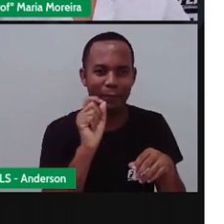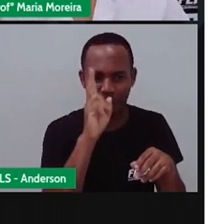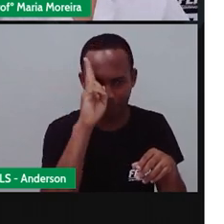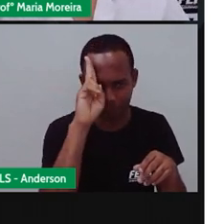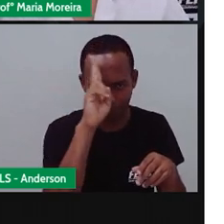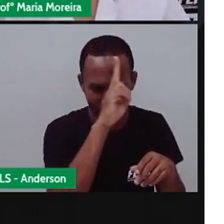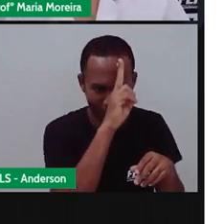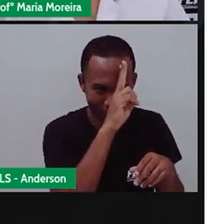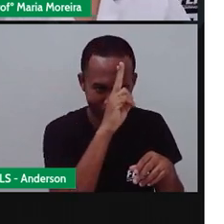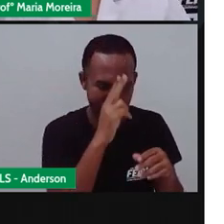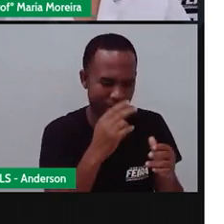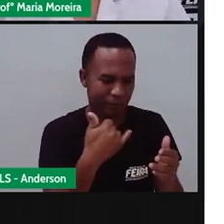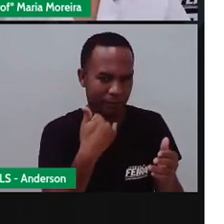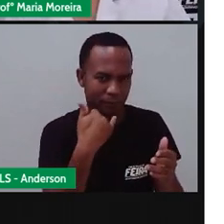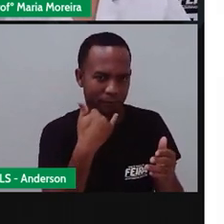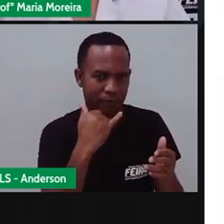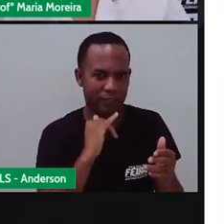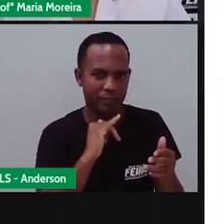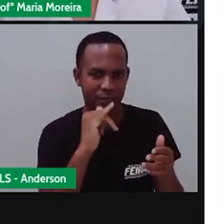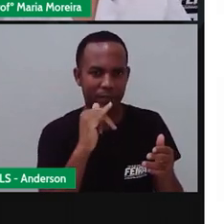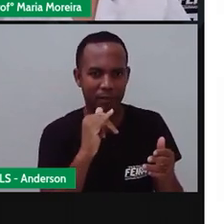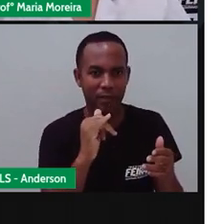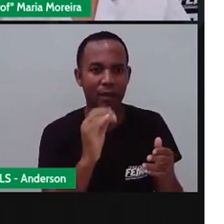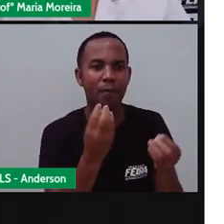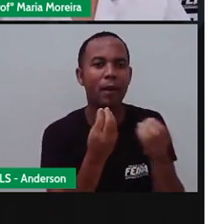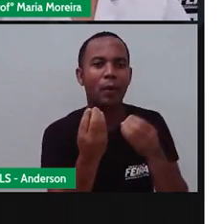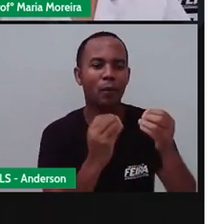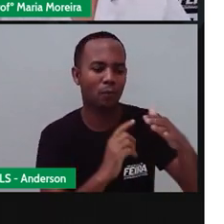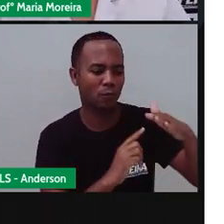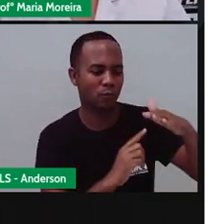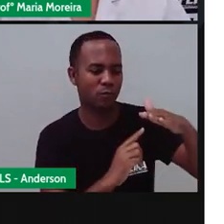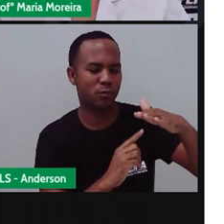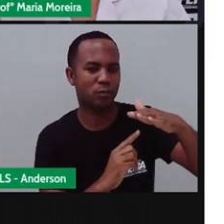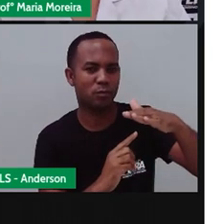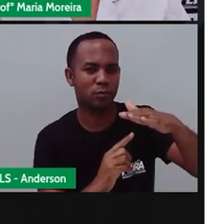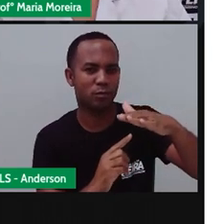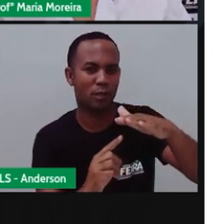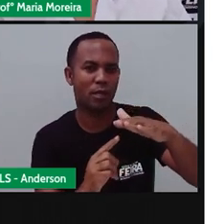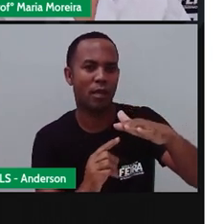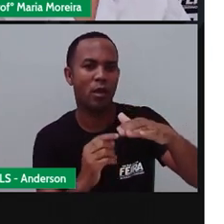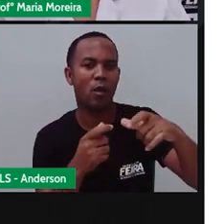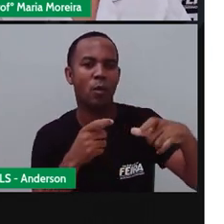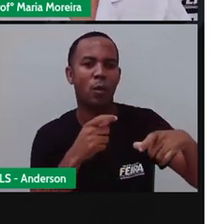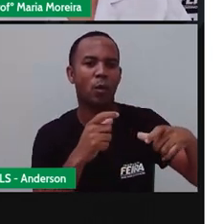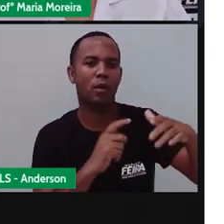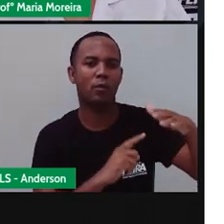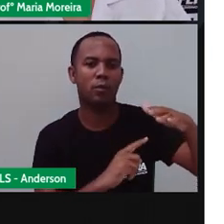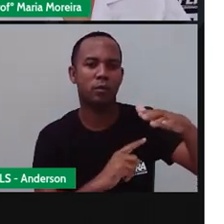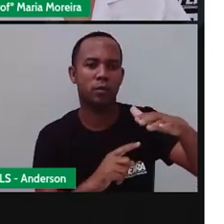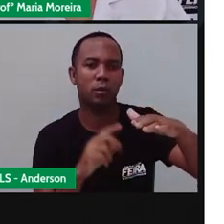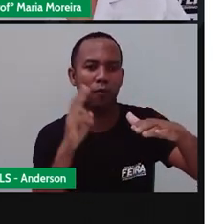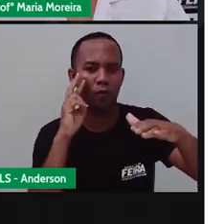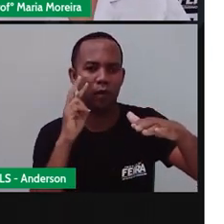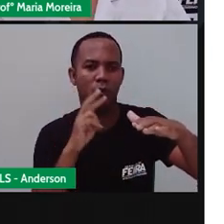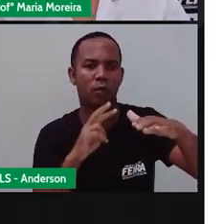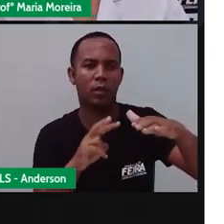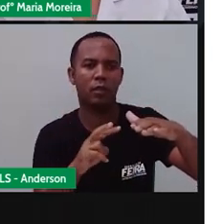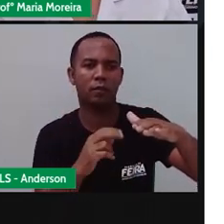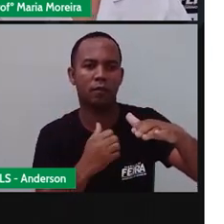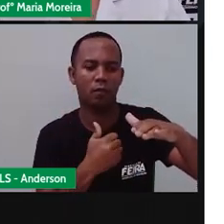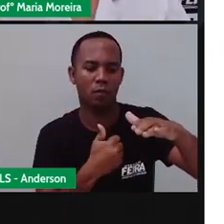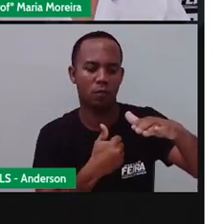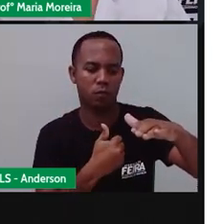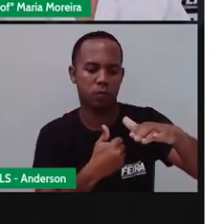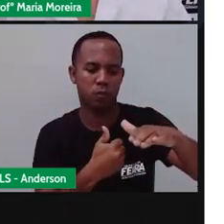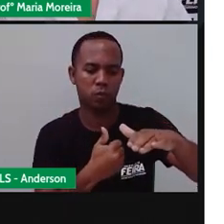distância maior. Mas ali é o quê? Uma representação. E aí ele vai medindo, né? Ó, você vai olhando. Inclusive, o Uber